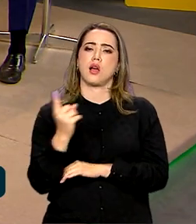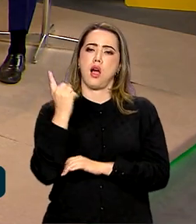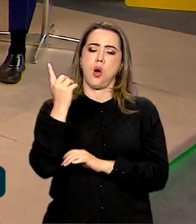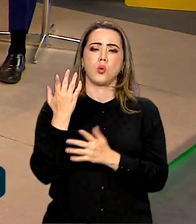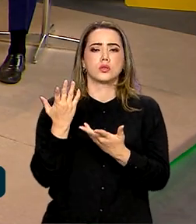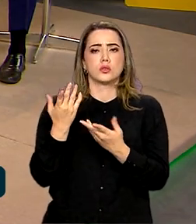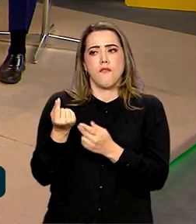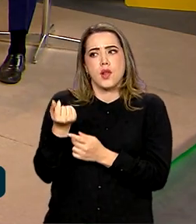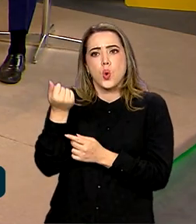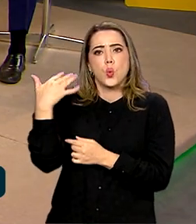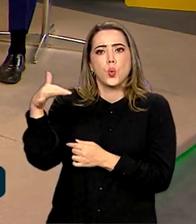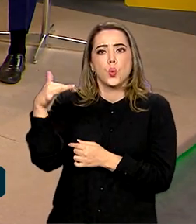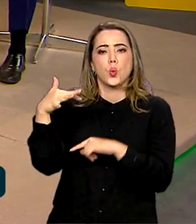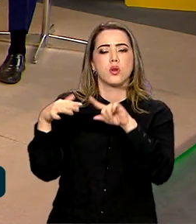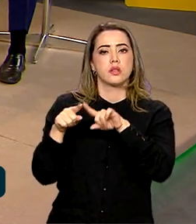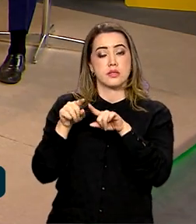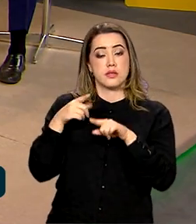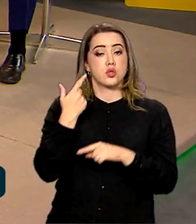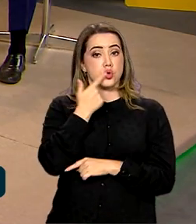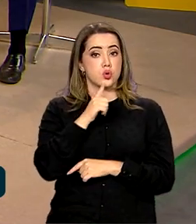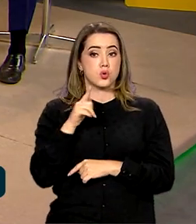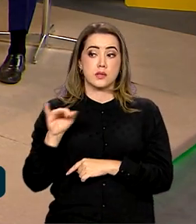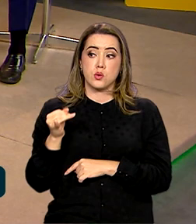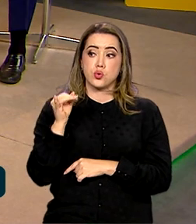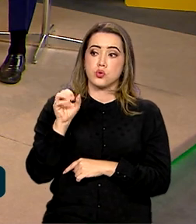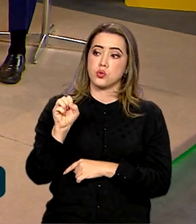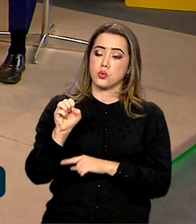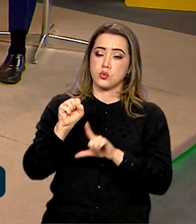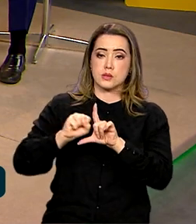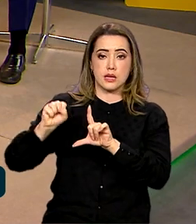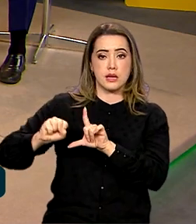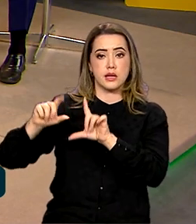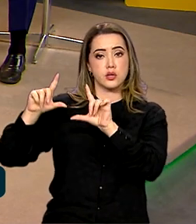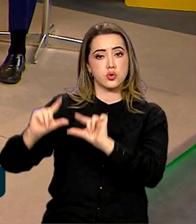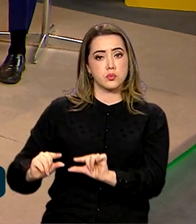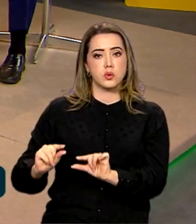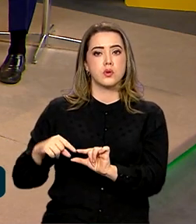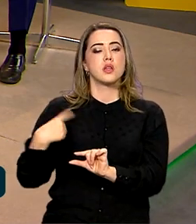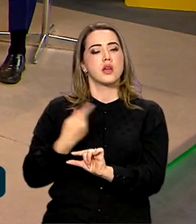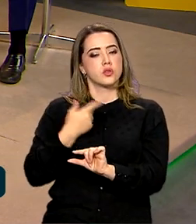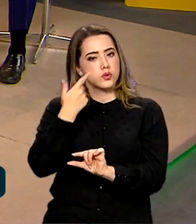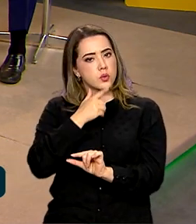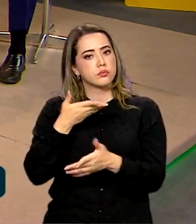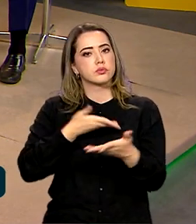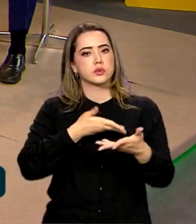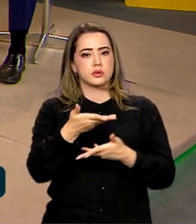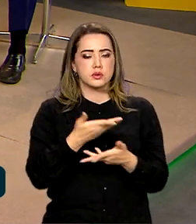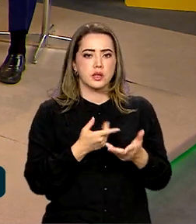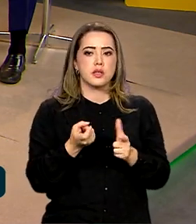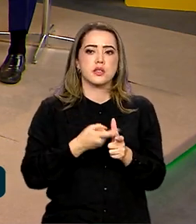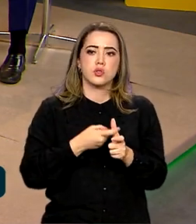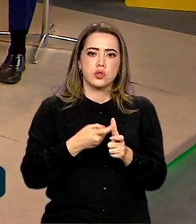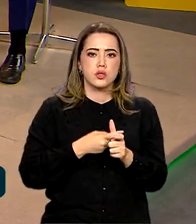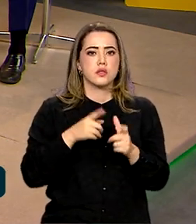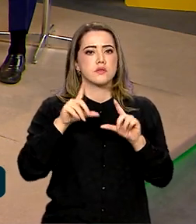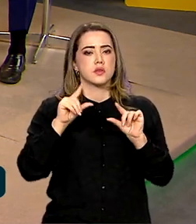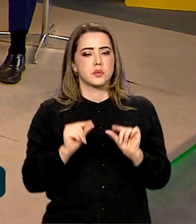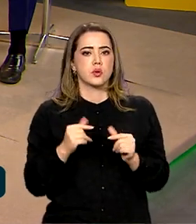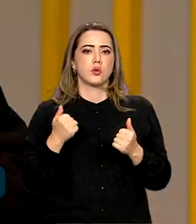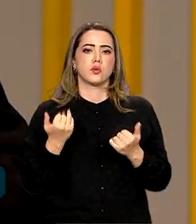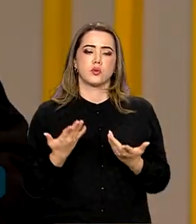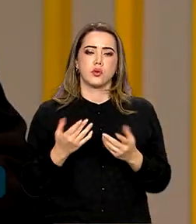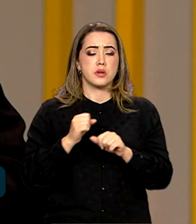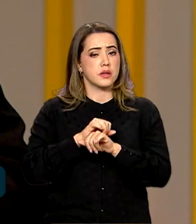redução da taxa de selic, os consumidores vão ter crédito mais barato, poderão renegociar suas dívidas com juros menores e,